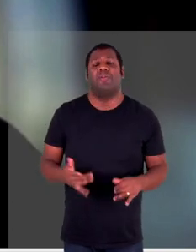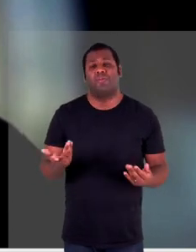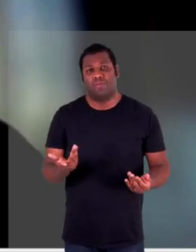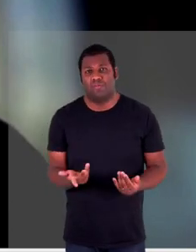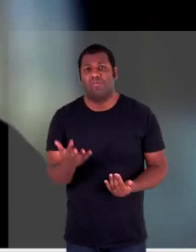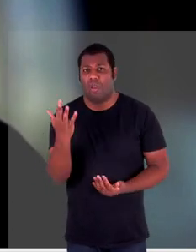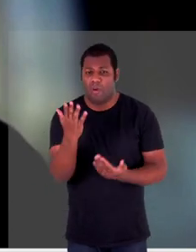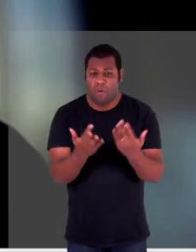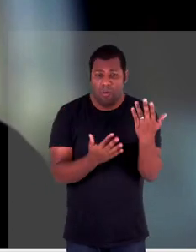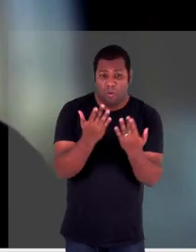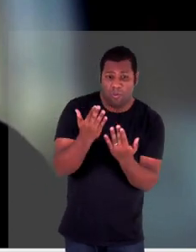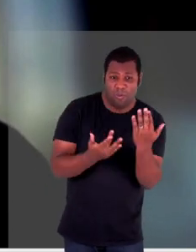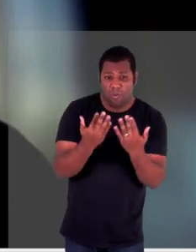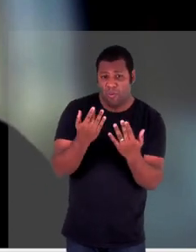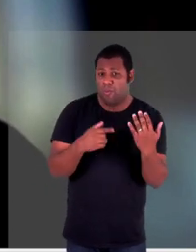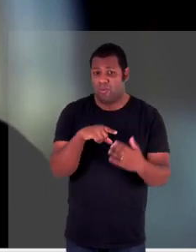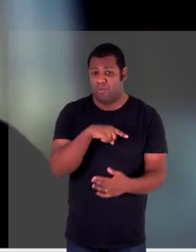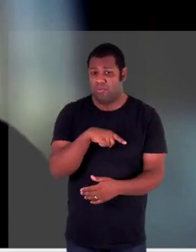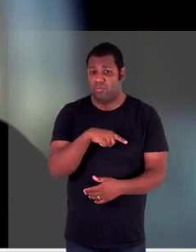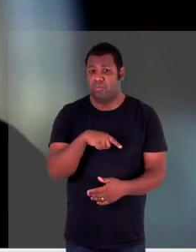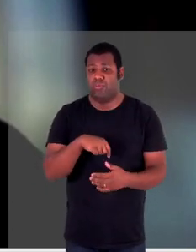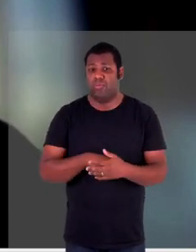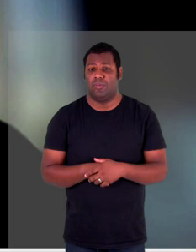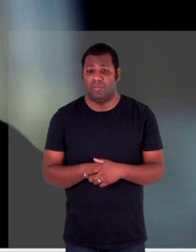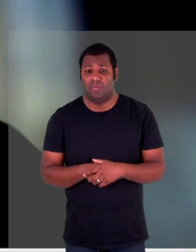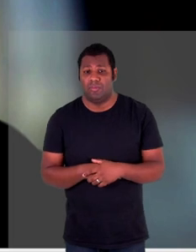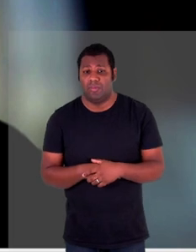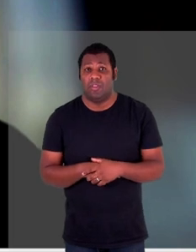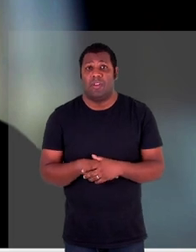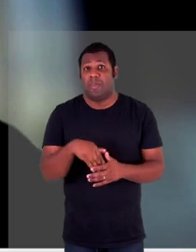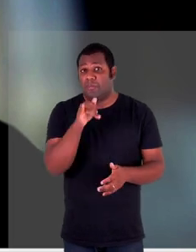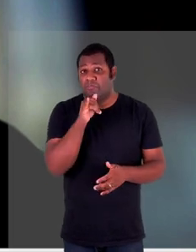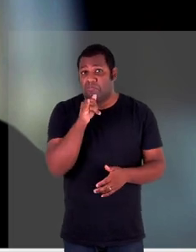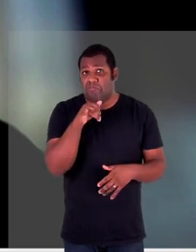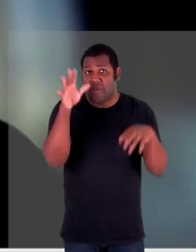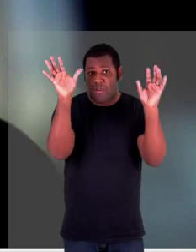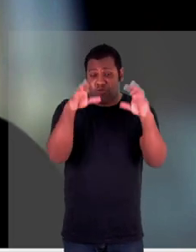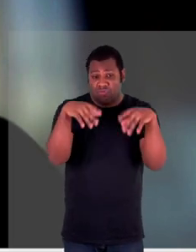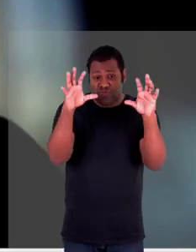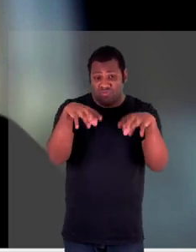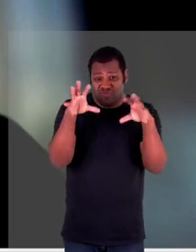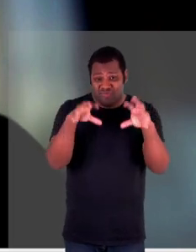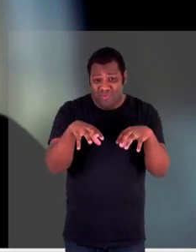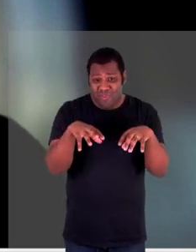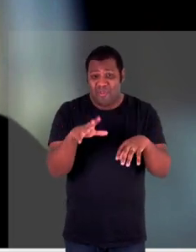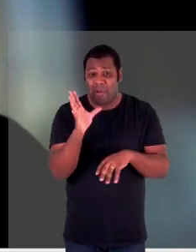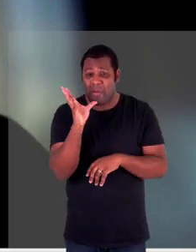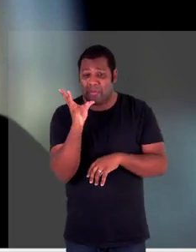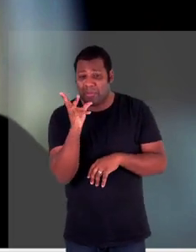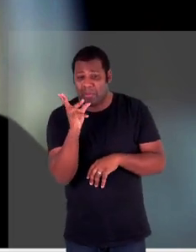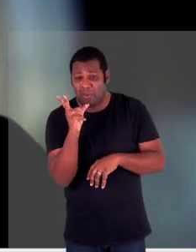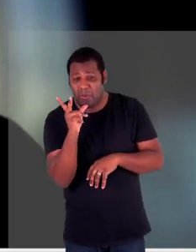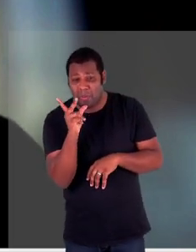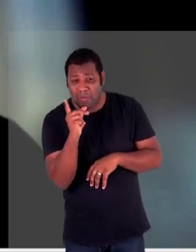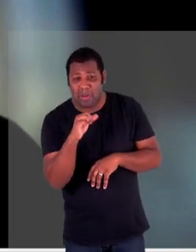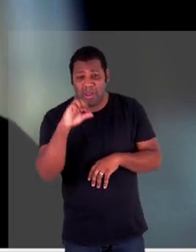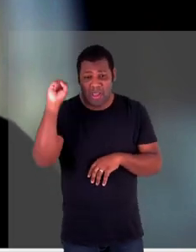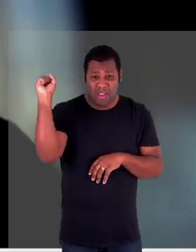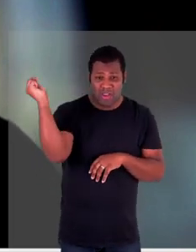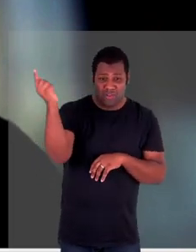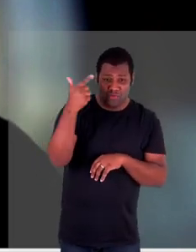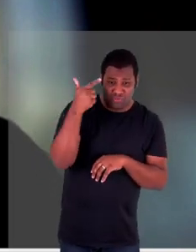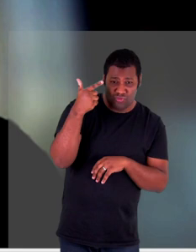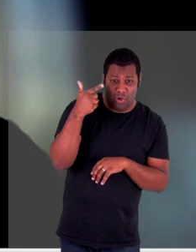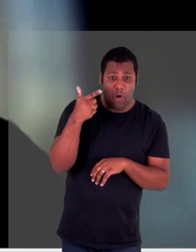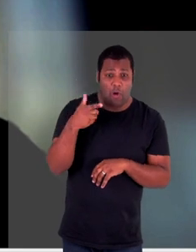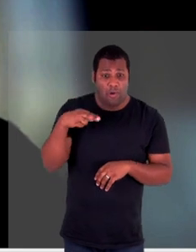que também tem muito agora comum porque não tem não tem chuva nem com os incêndios causados por explosões por